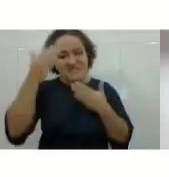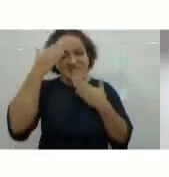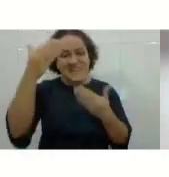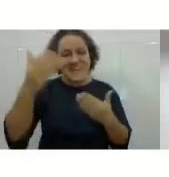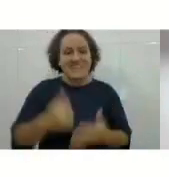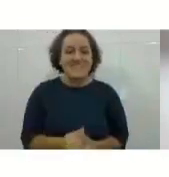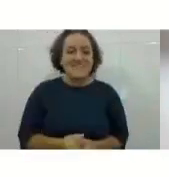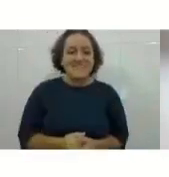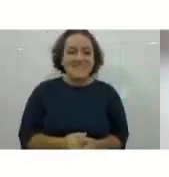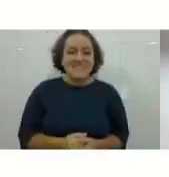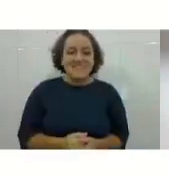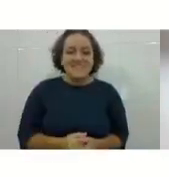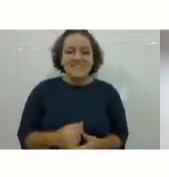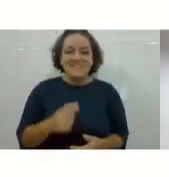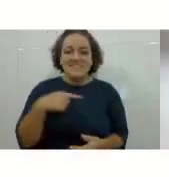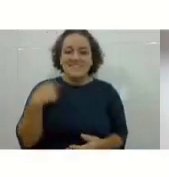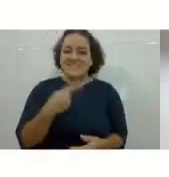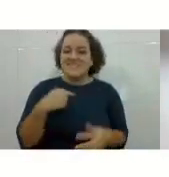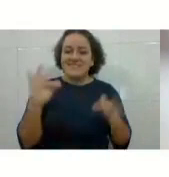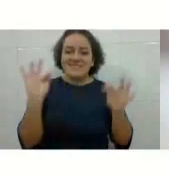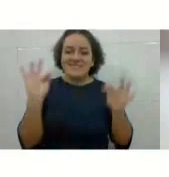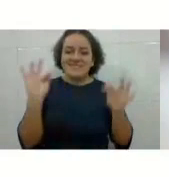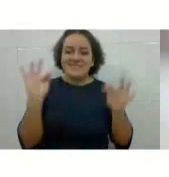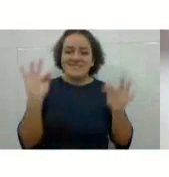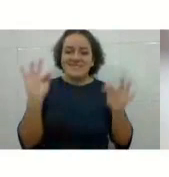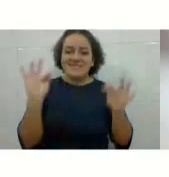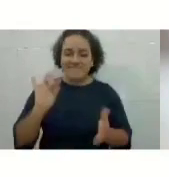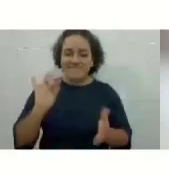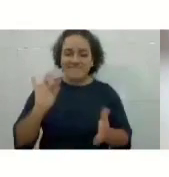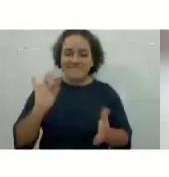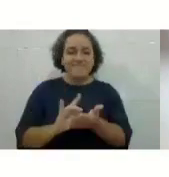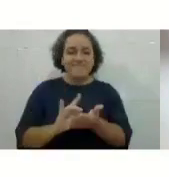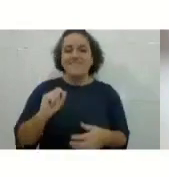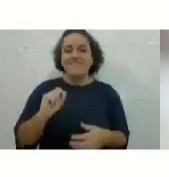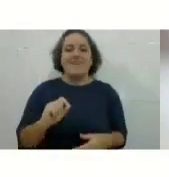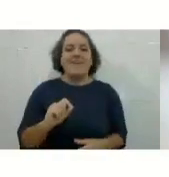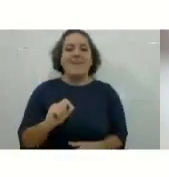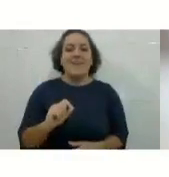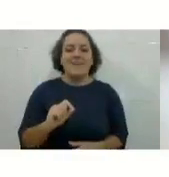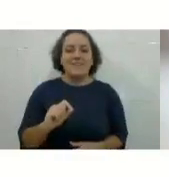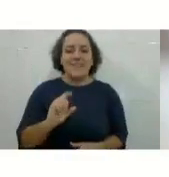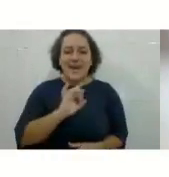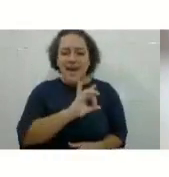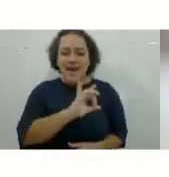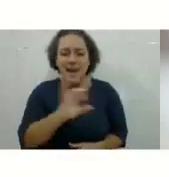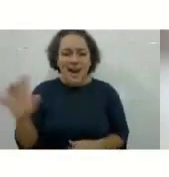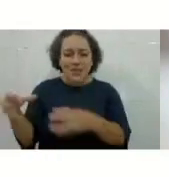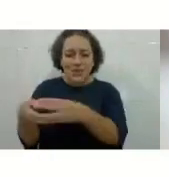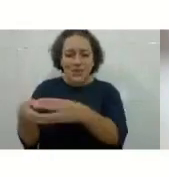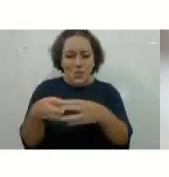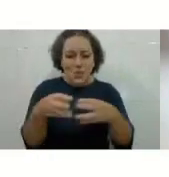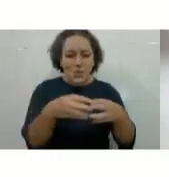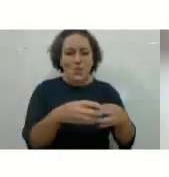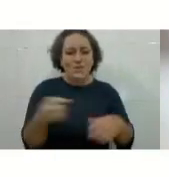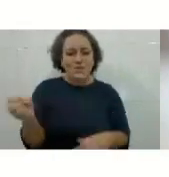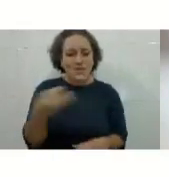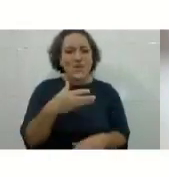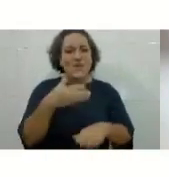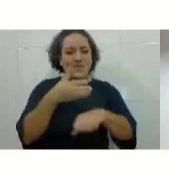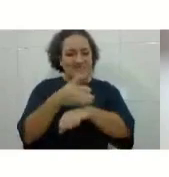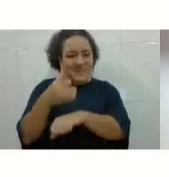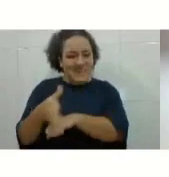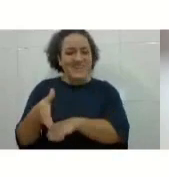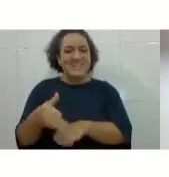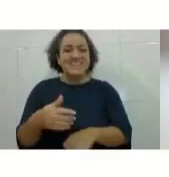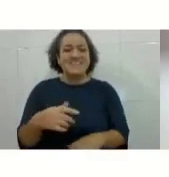A gente fica muito feliz mesmo, né? Com a entrada de cada turma nova aqui. A gente termina o